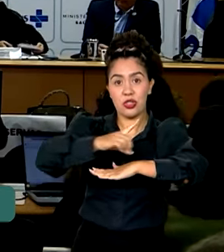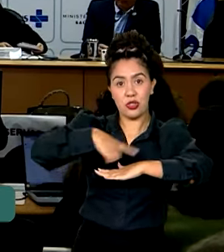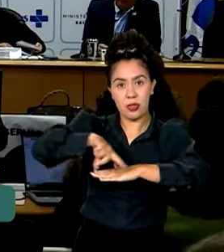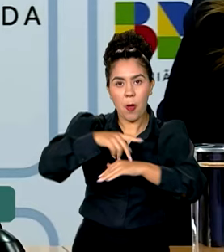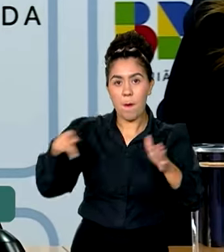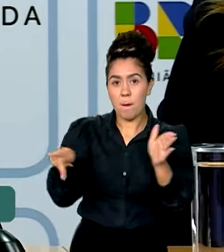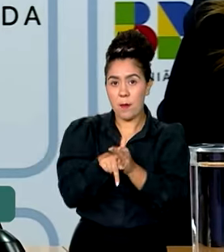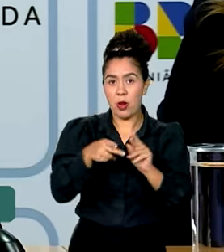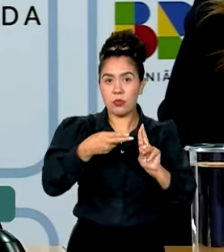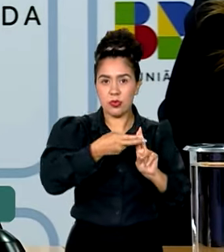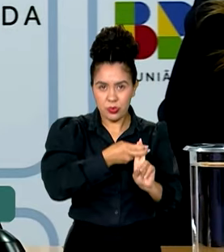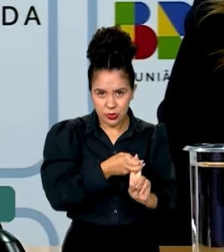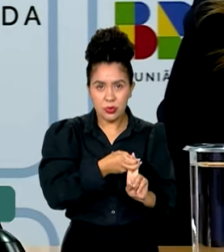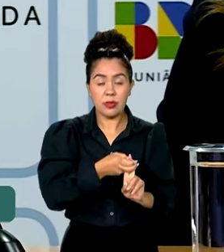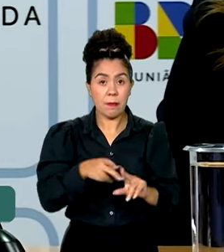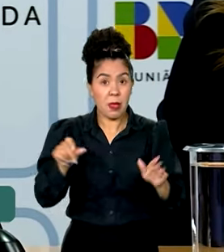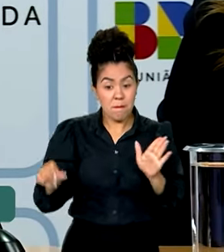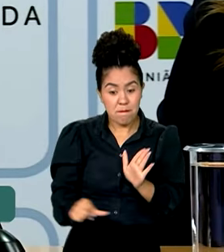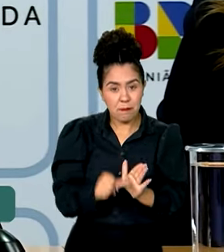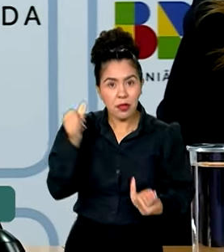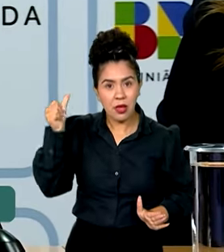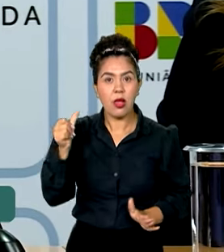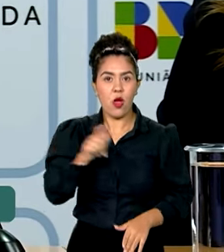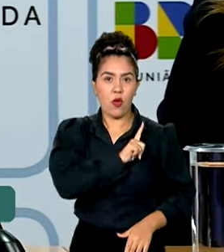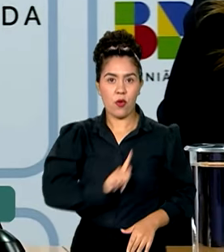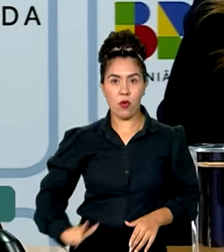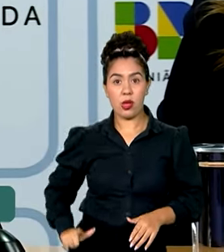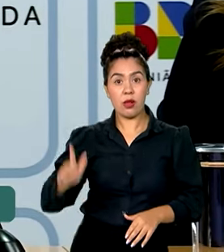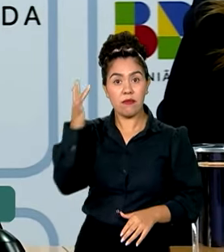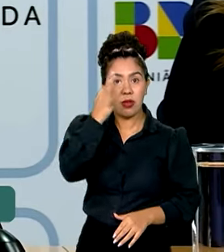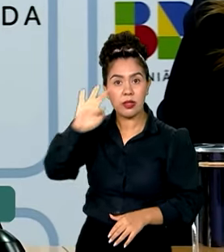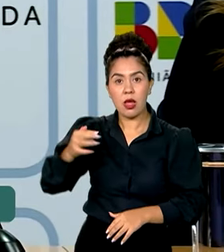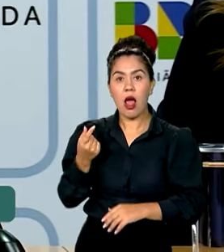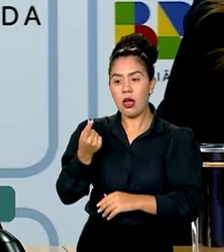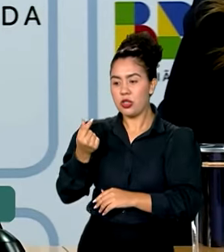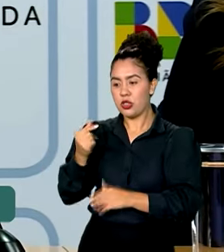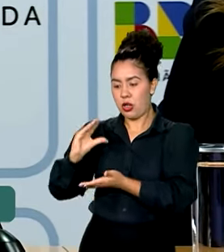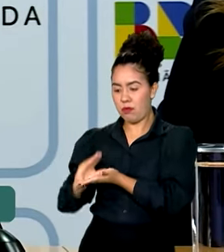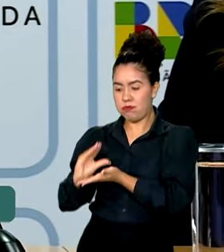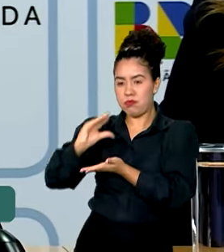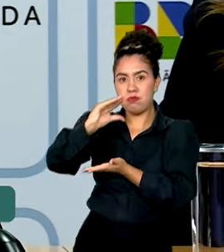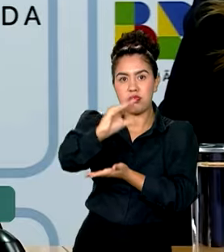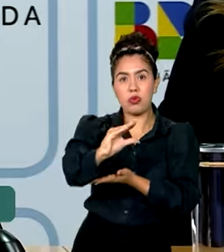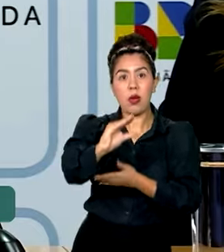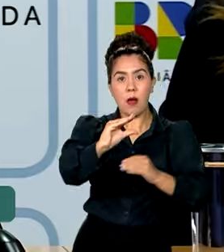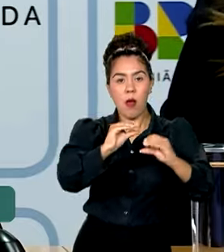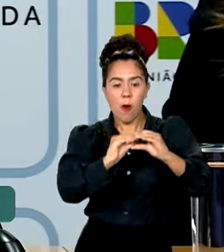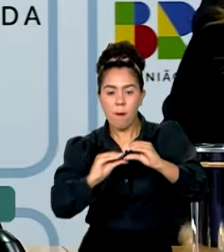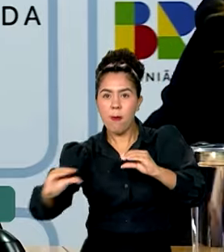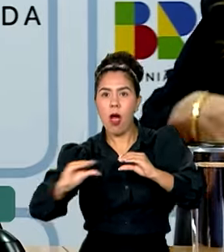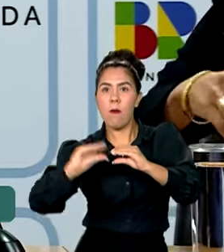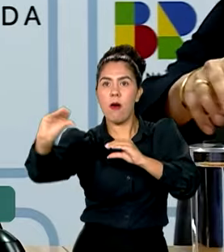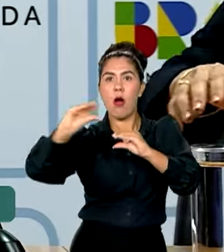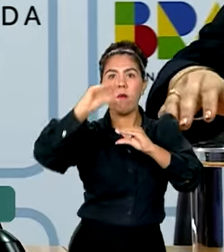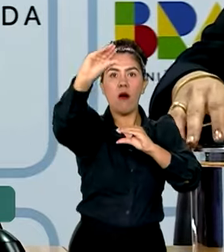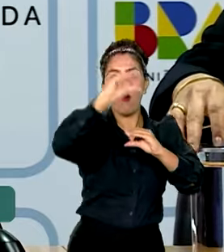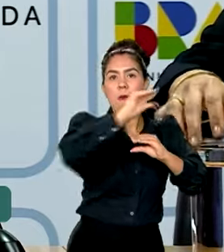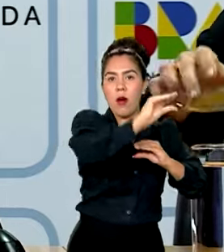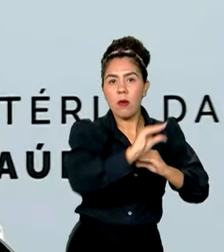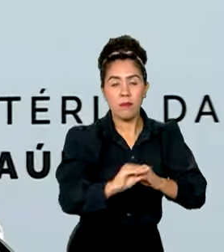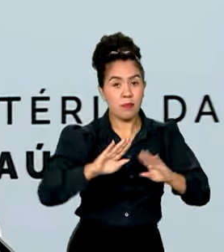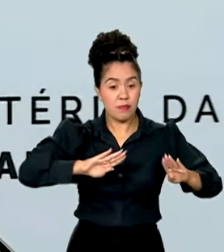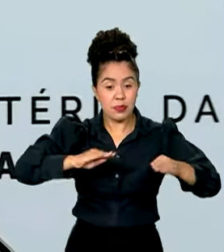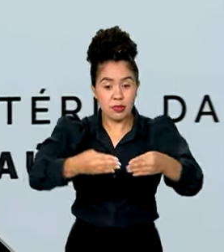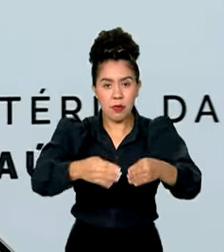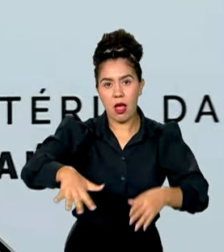Único de Saúde e, pela primeira vez, o governo federal destina recursos para todo o país, especificamente para esse